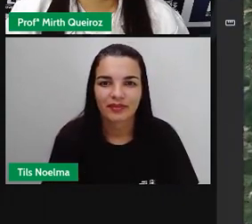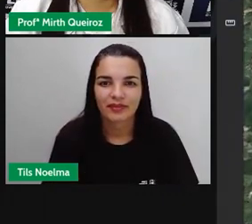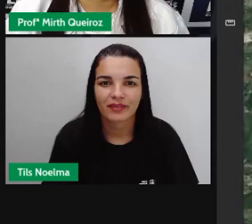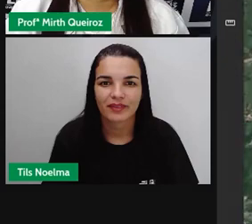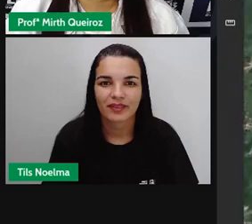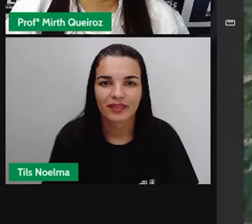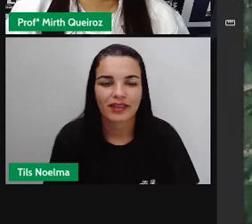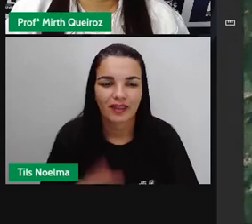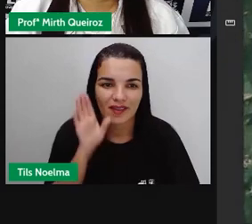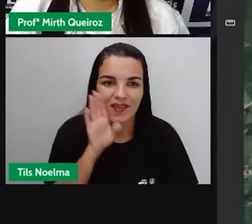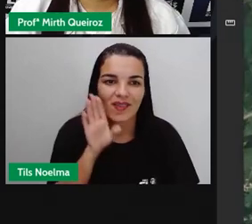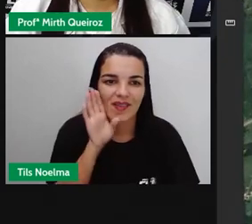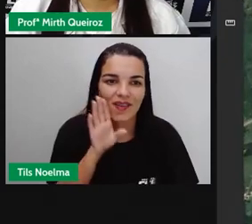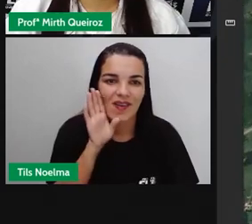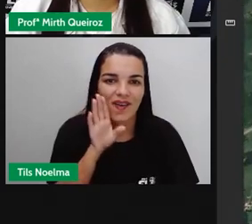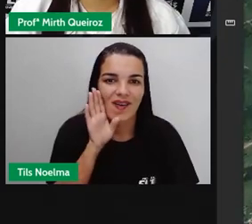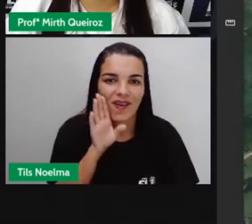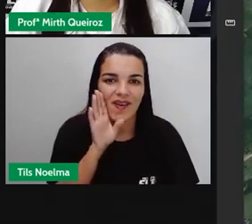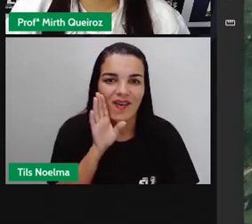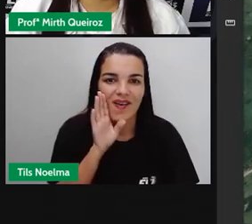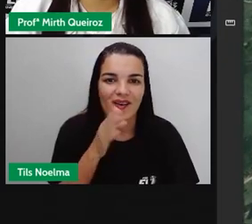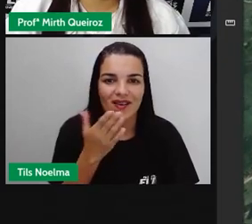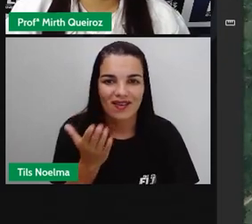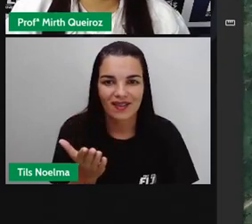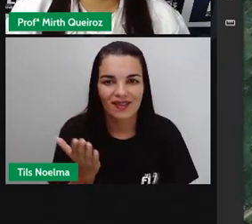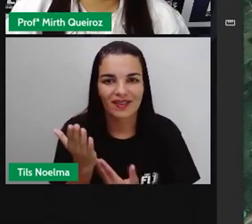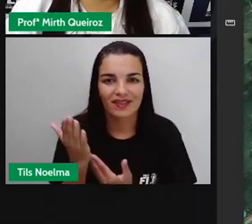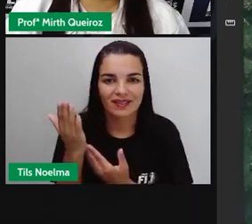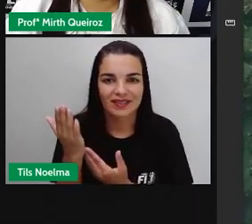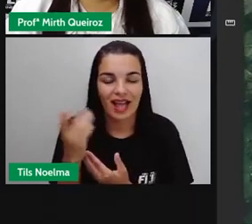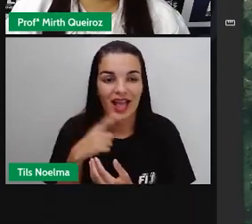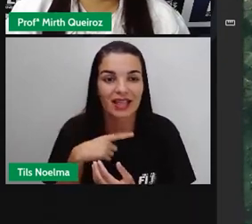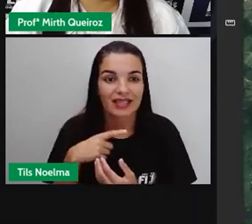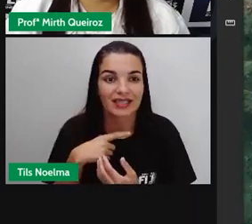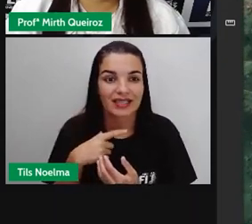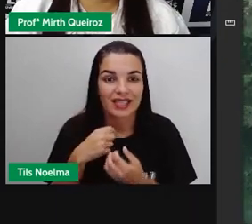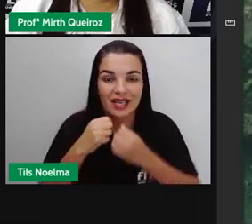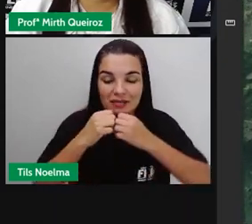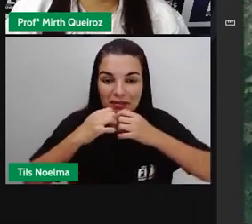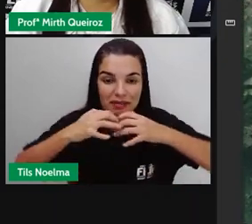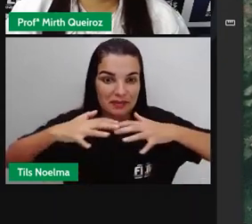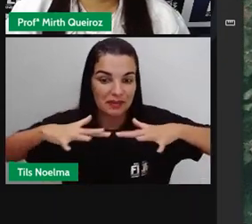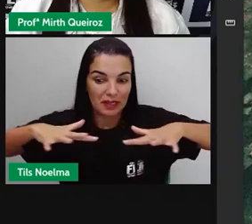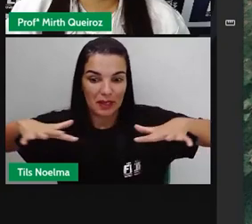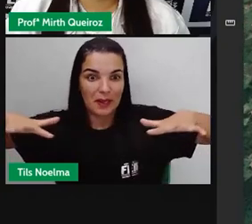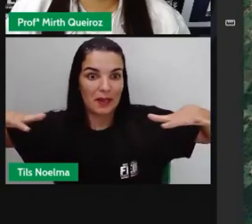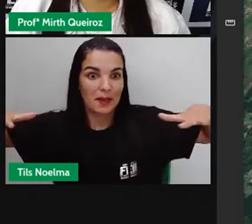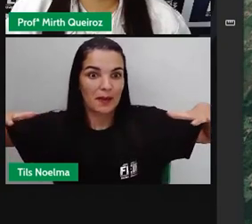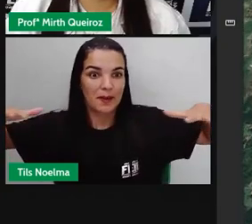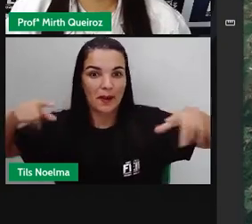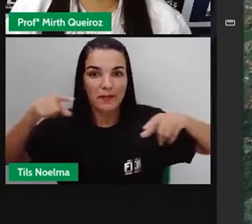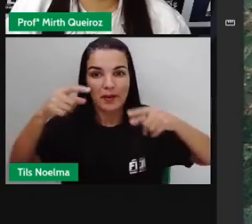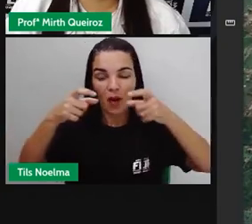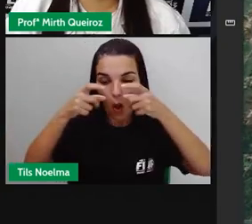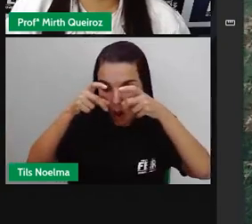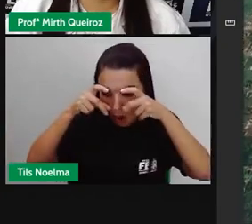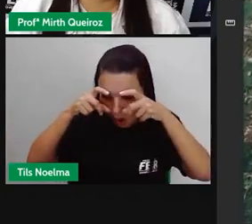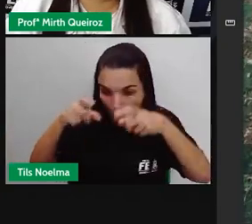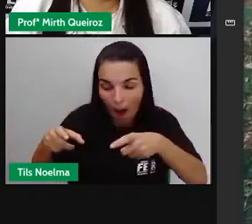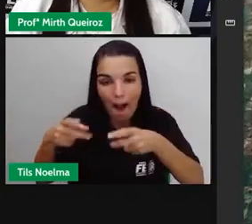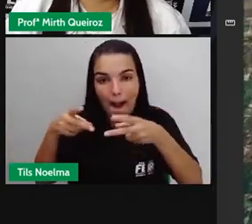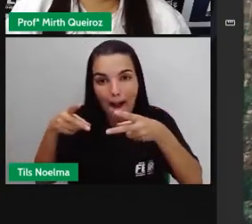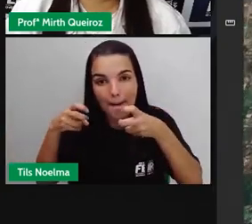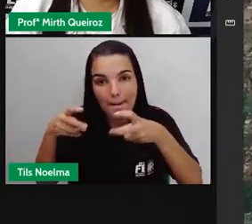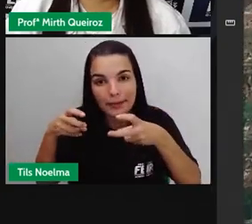Olha que legal. Esse tipo de mapa, ele é mais dinâmico, né? Porque você consegue observar ainda